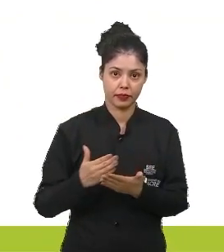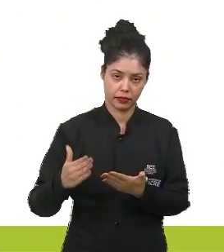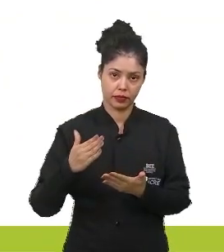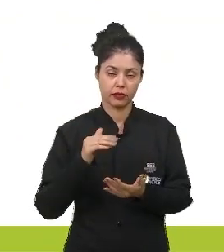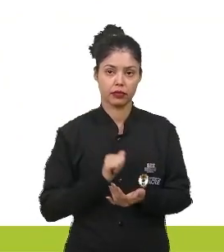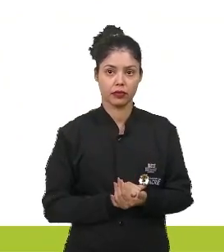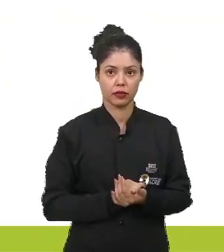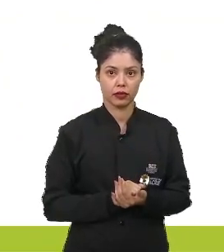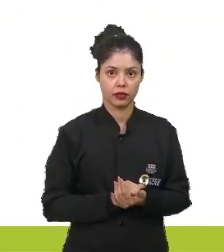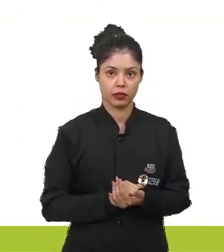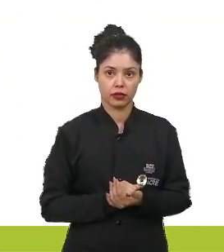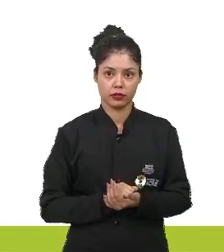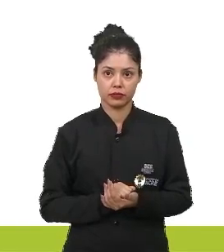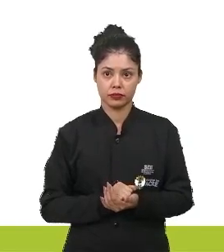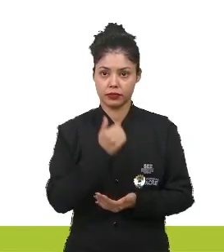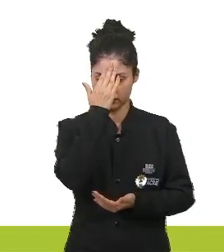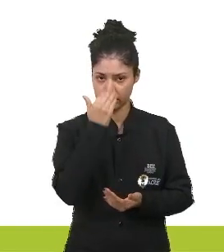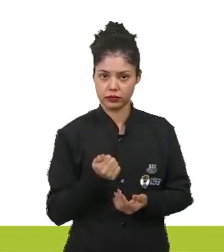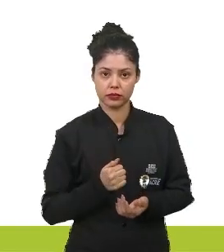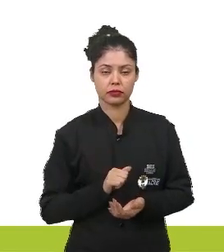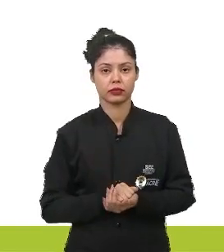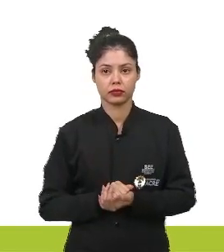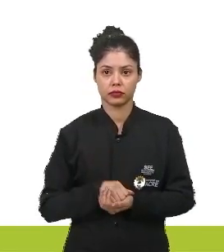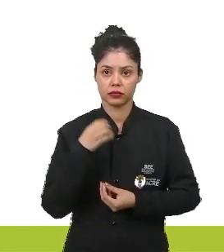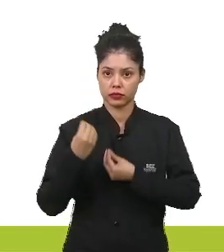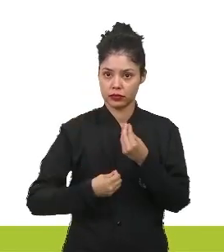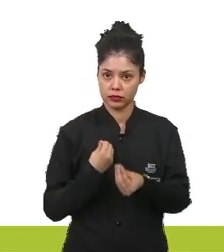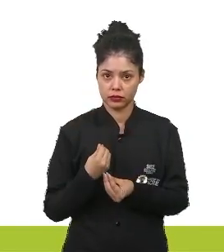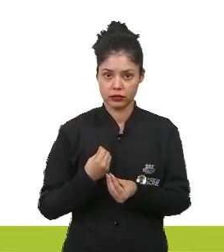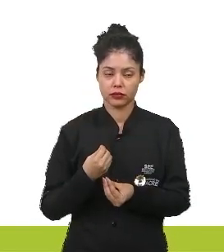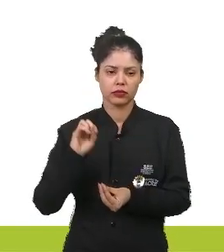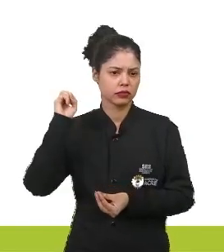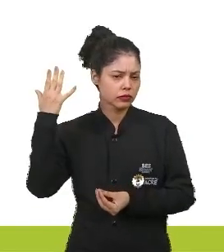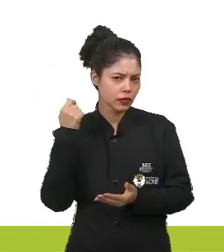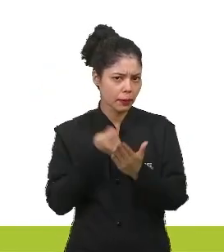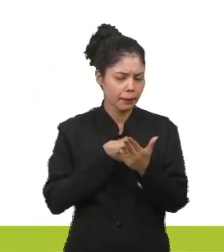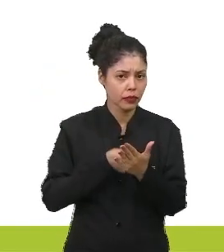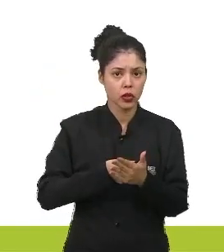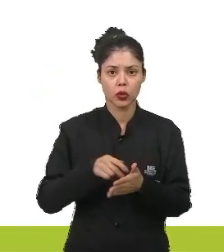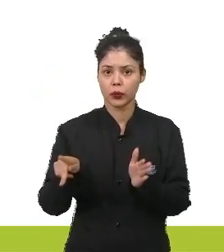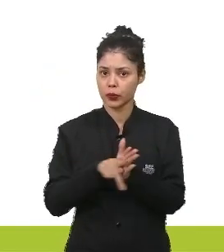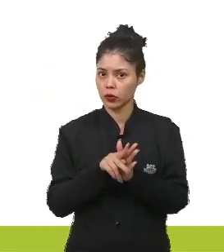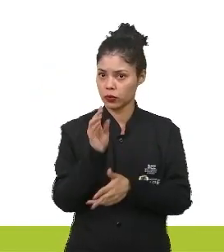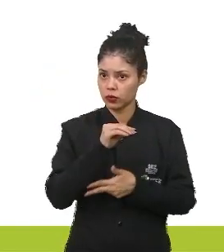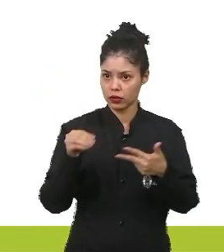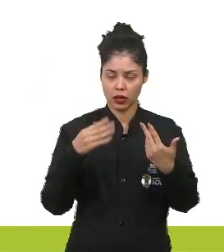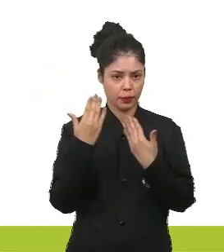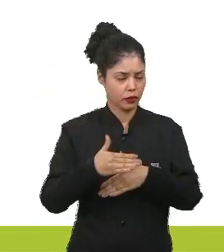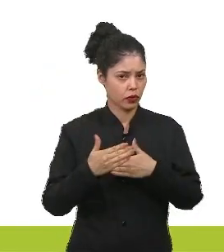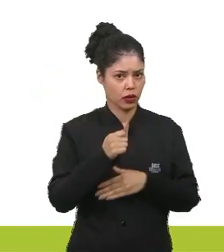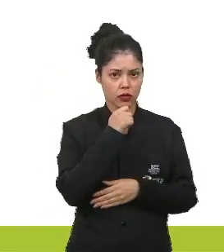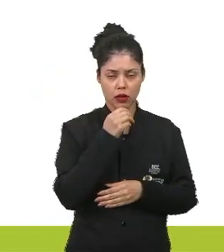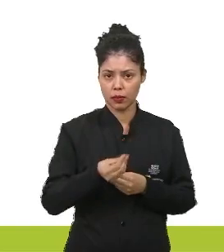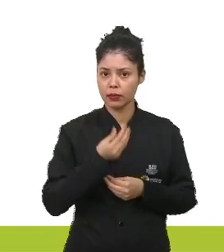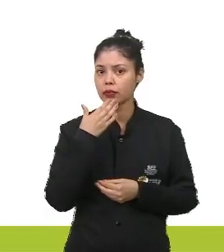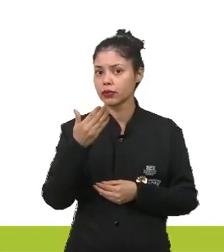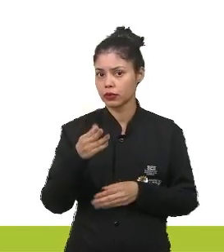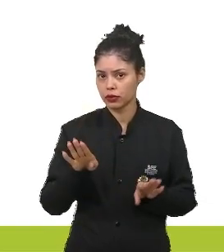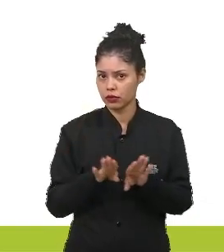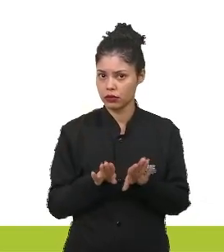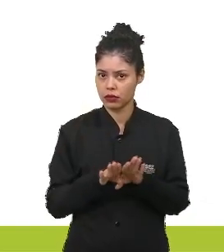para saber como é que isso cai, como é que isso é cobrado no Enem. Por que o professor está mostrando aí essa